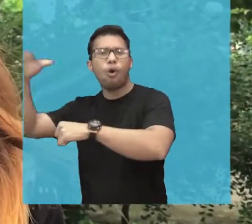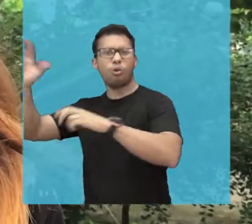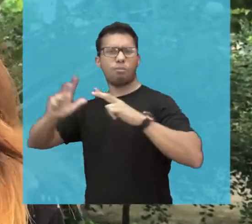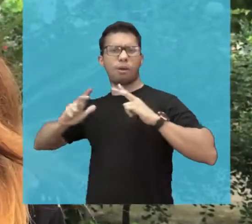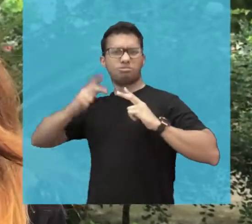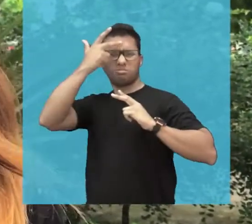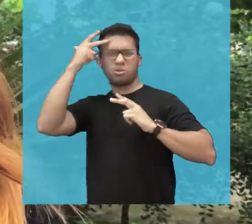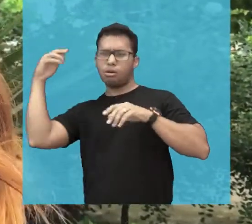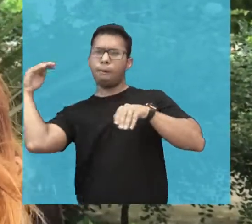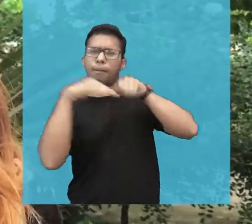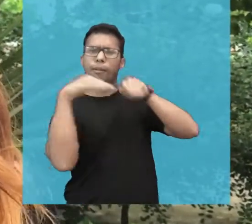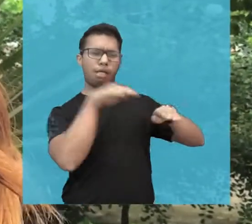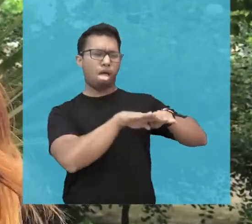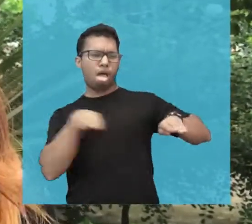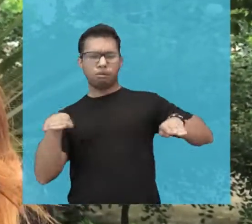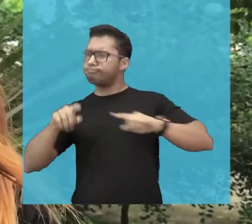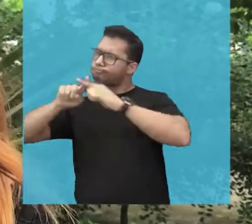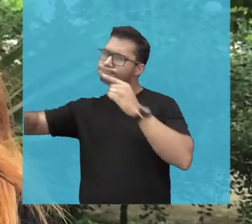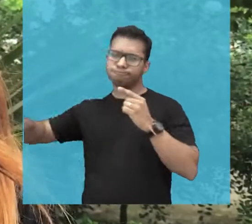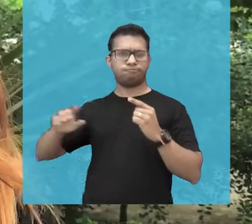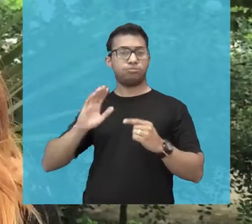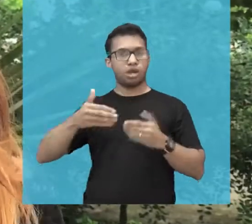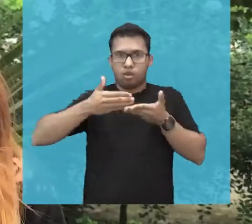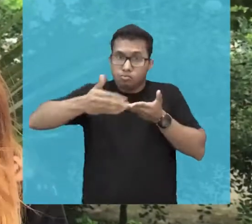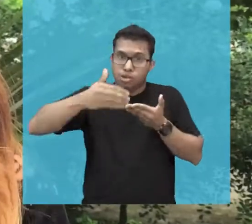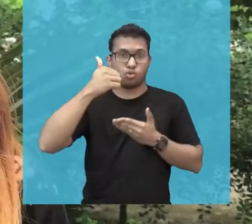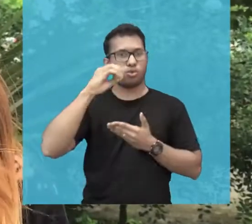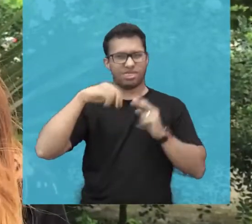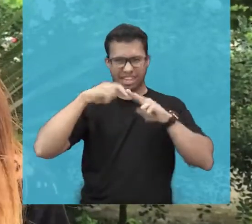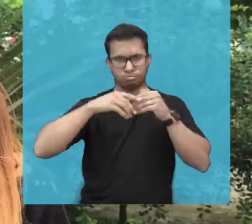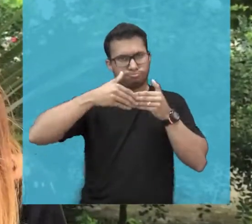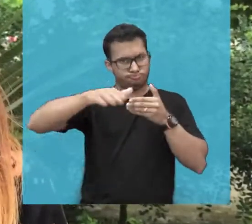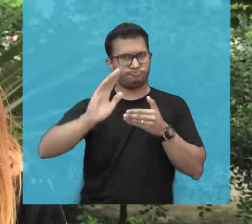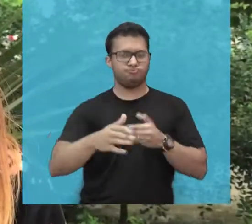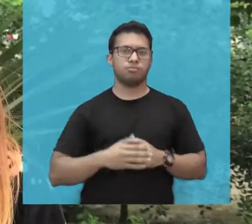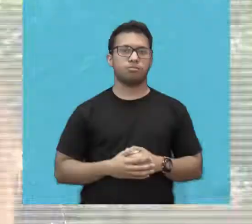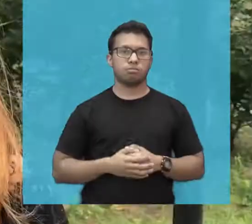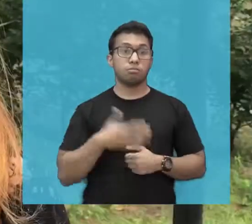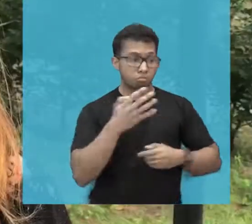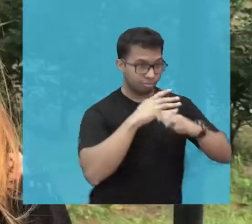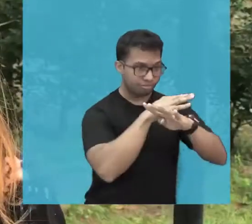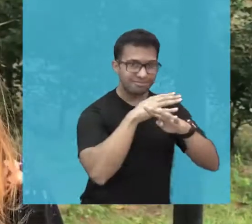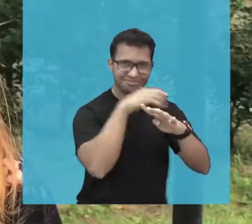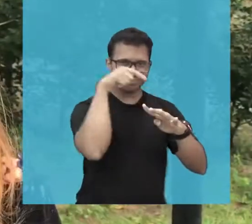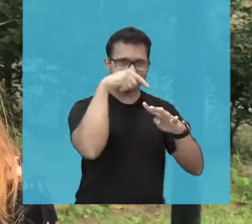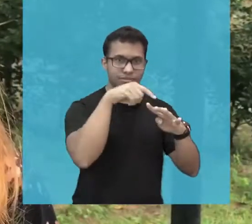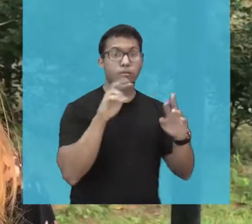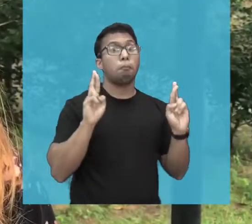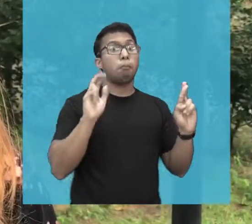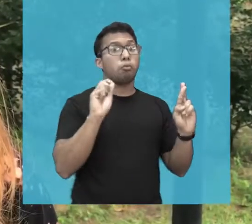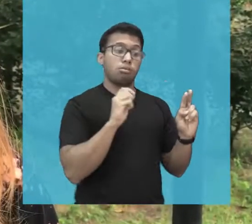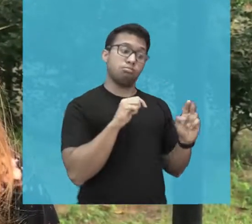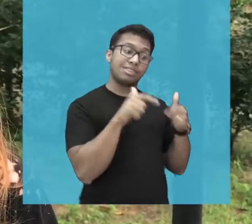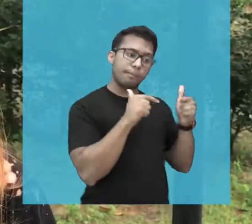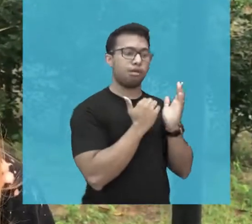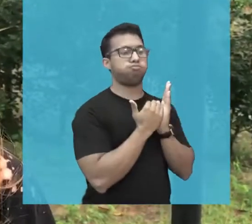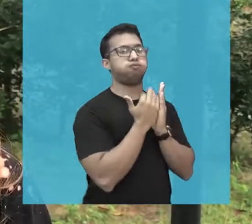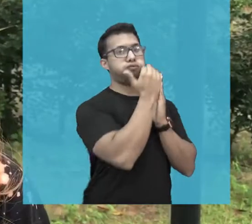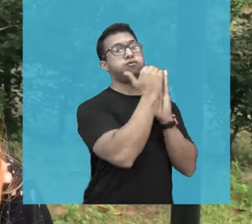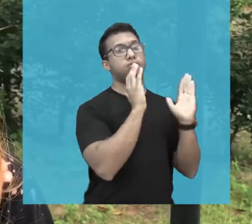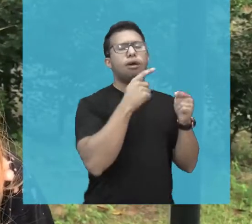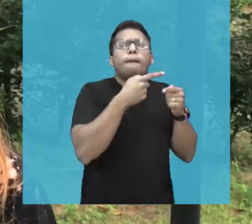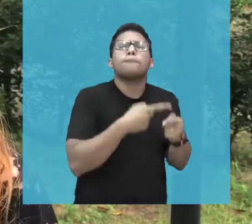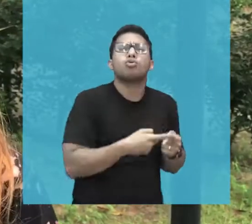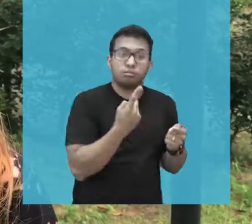quer acabar com o tráfico de veículos particulares e já está em vigor desde o dia 10 de junho. A expectativa é que a ação deve gerar mais